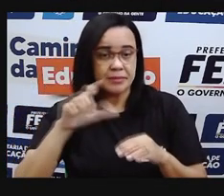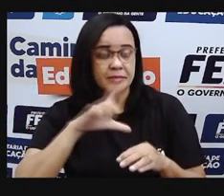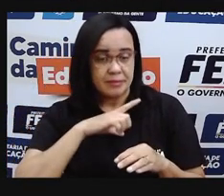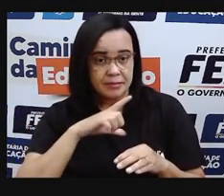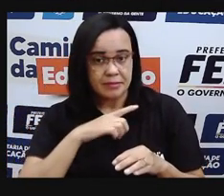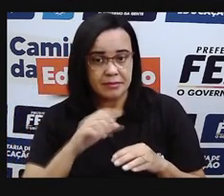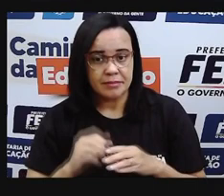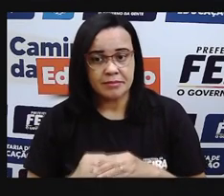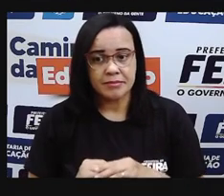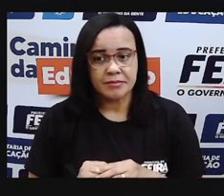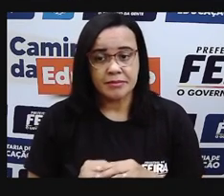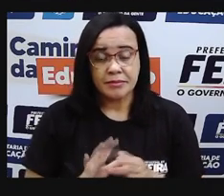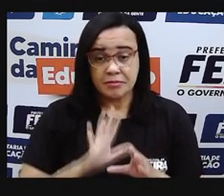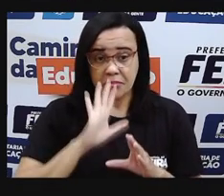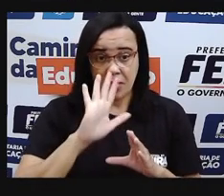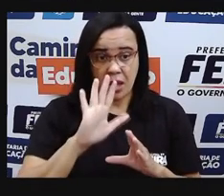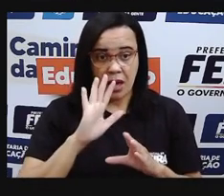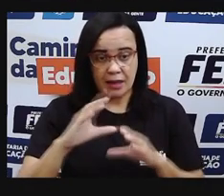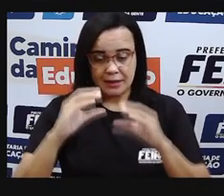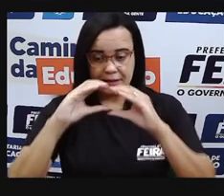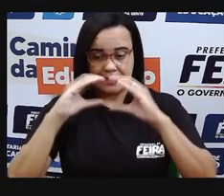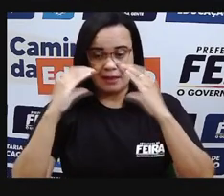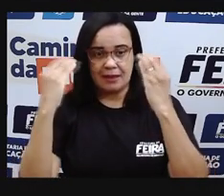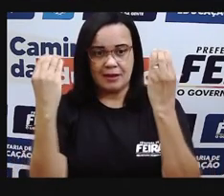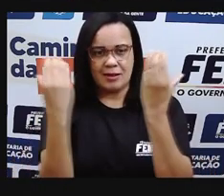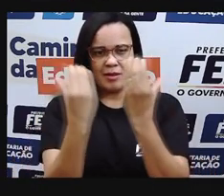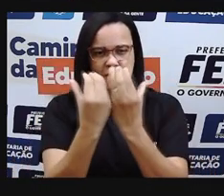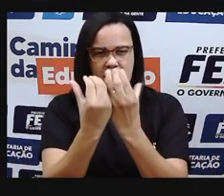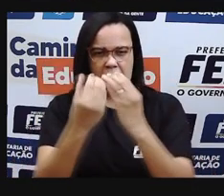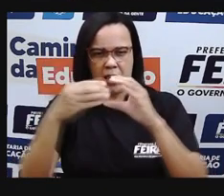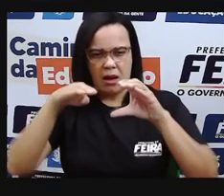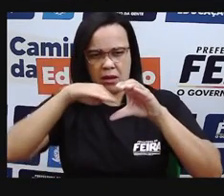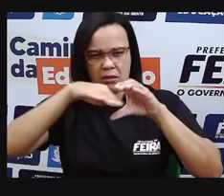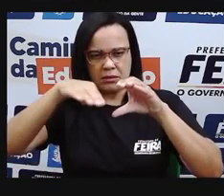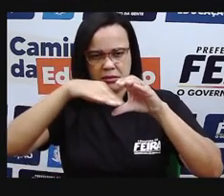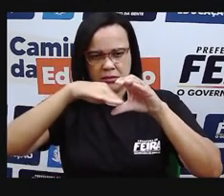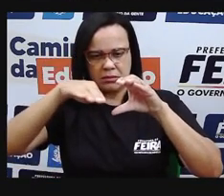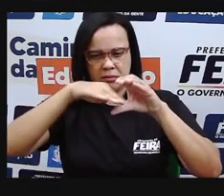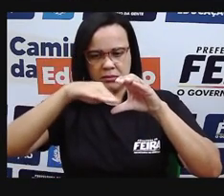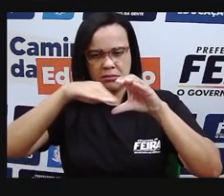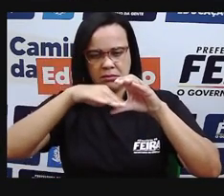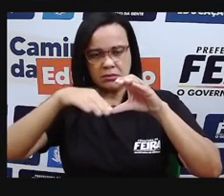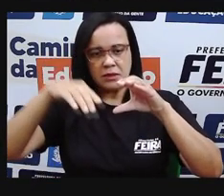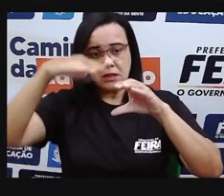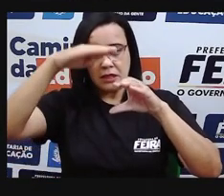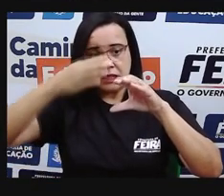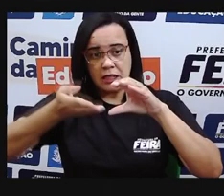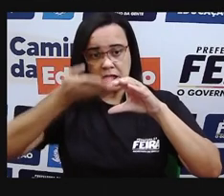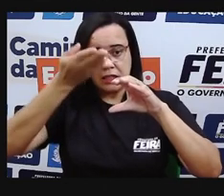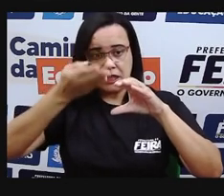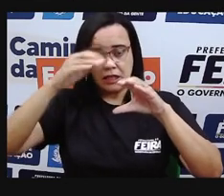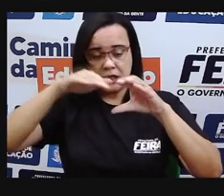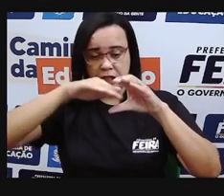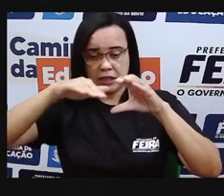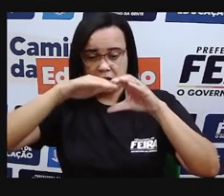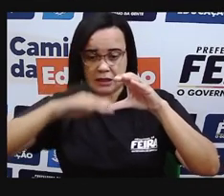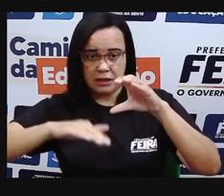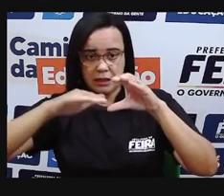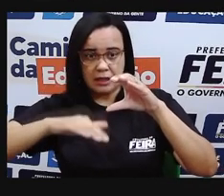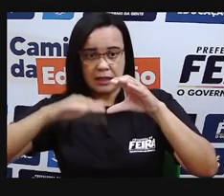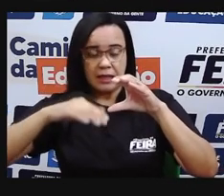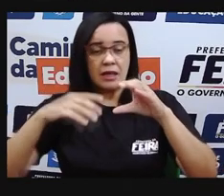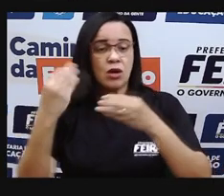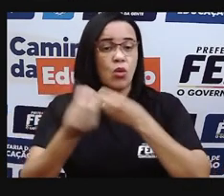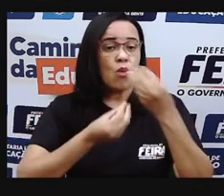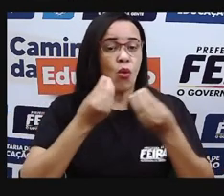nossa camada intermediária, né? Entre a termosfera e a estratosfera, é